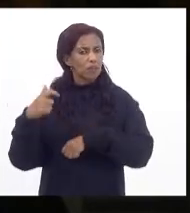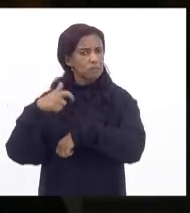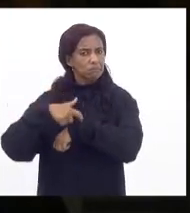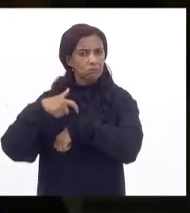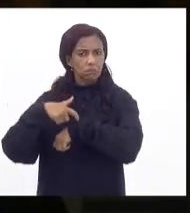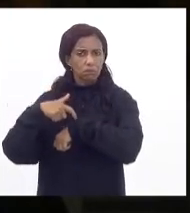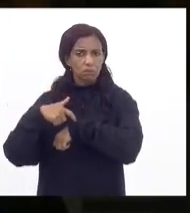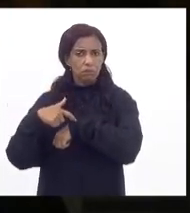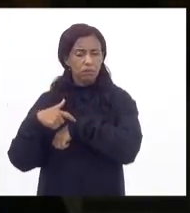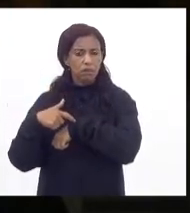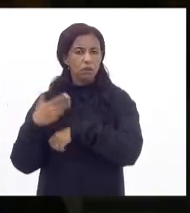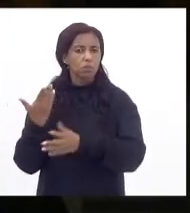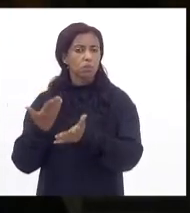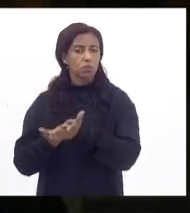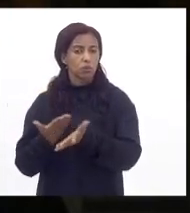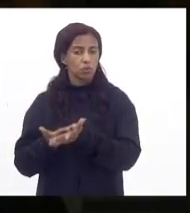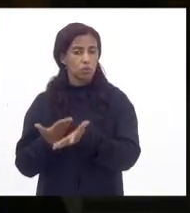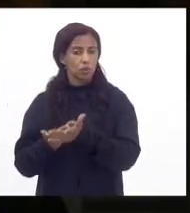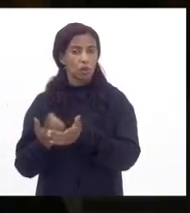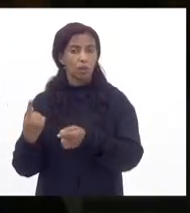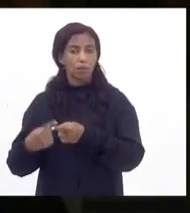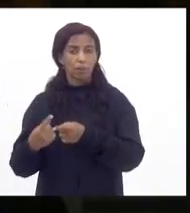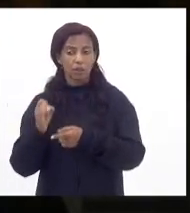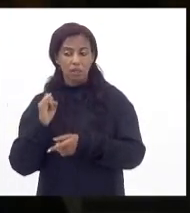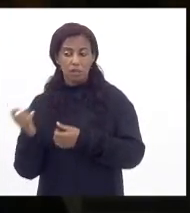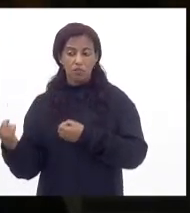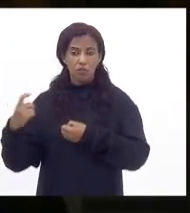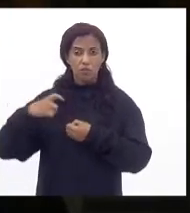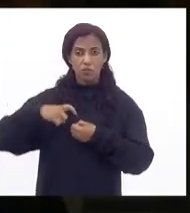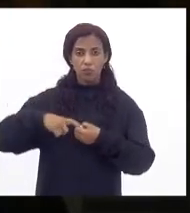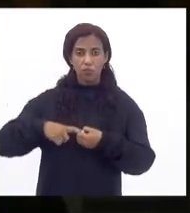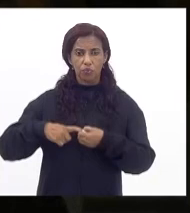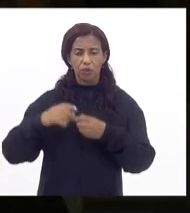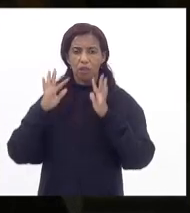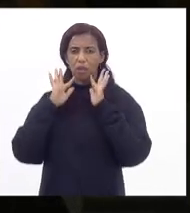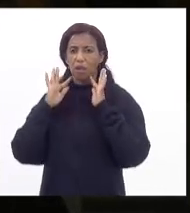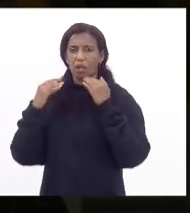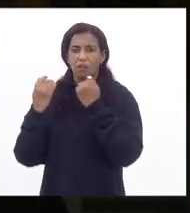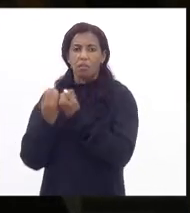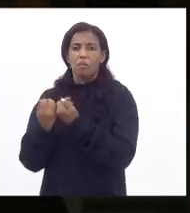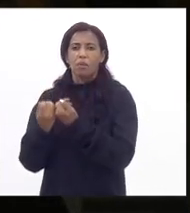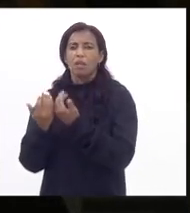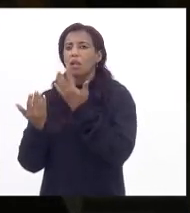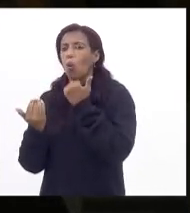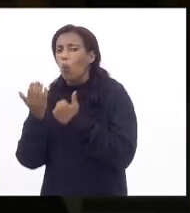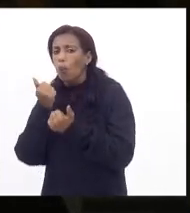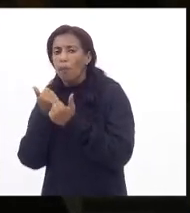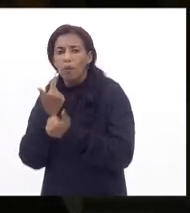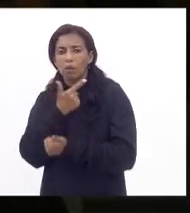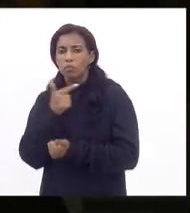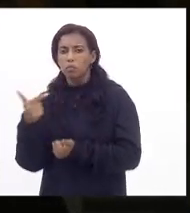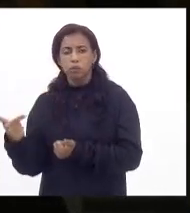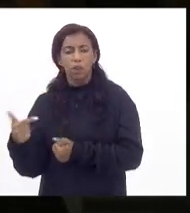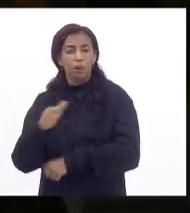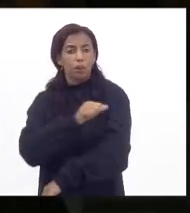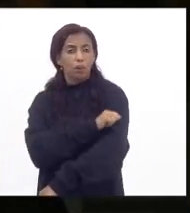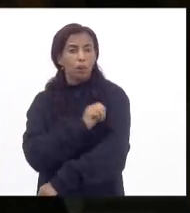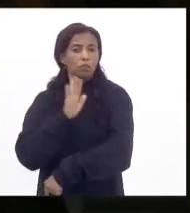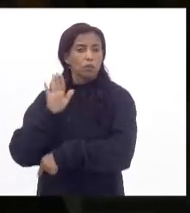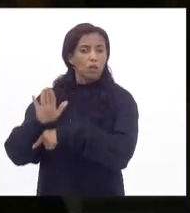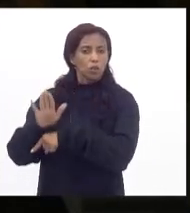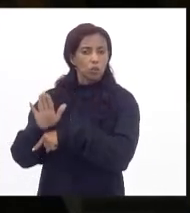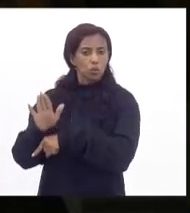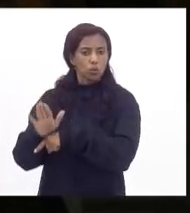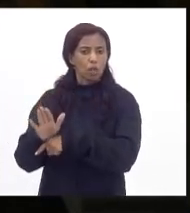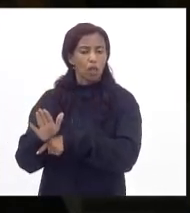momento para o ensino presencial porque se voltar a família não vai ter mais o que comer porque esse aluno tem ajudado a